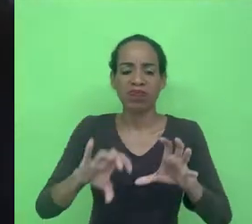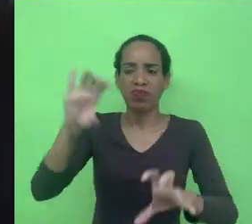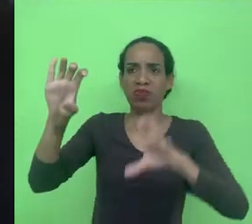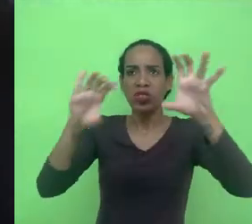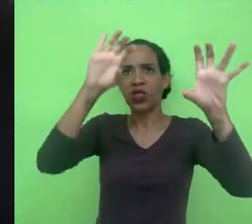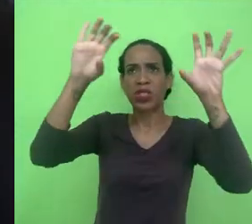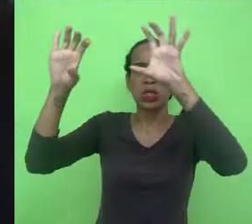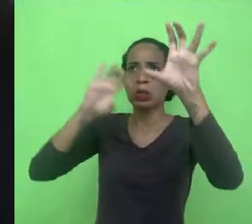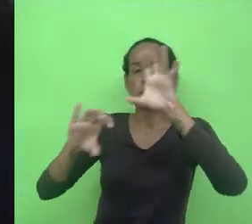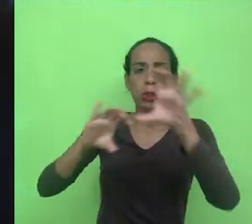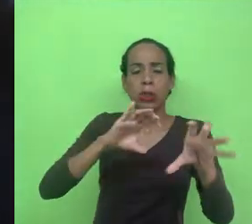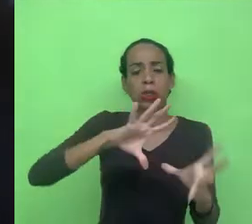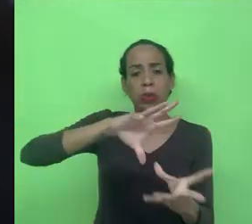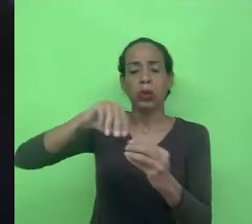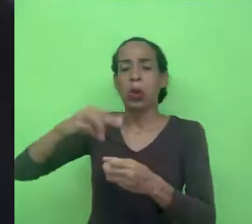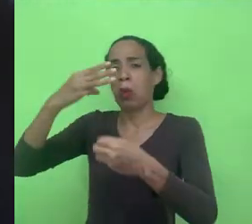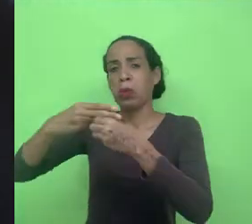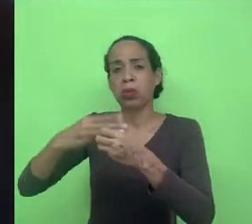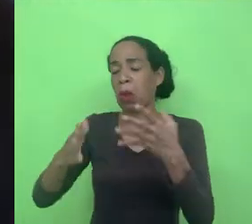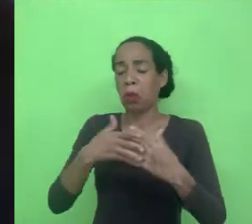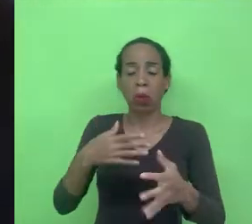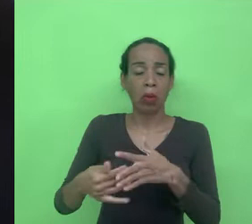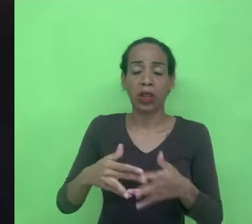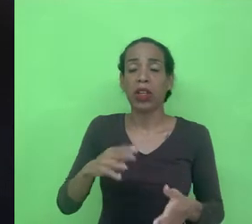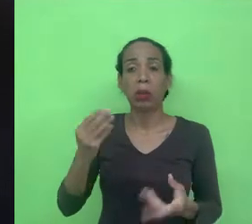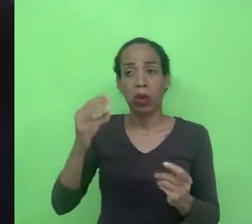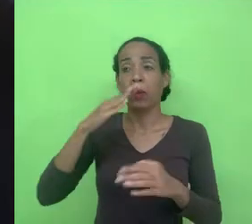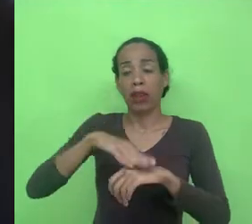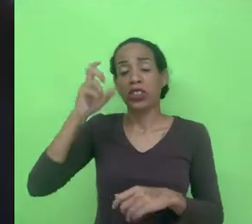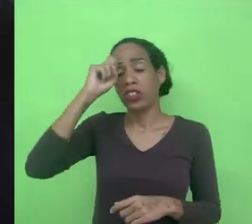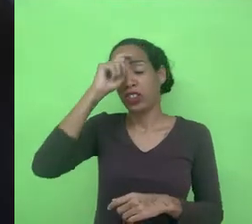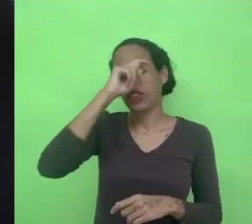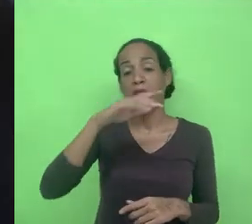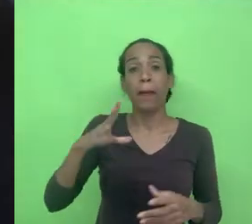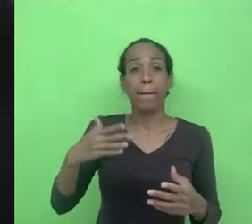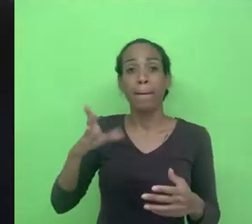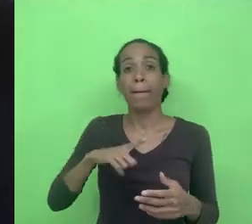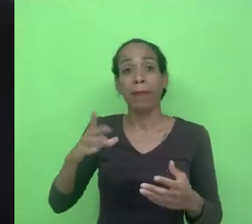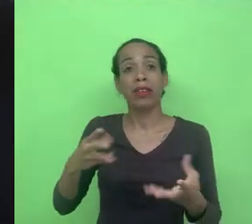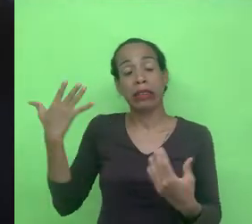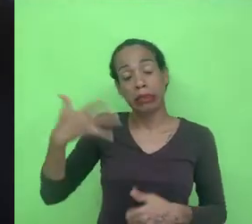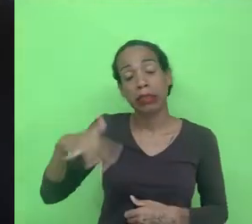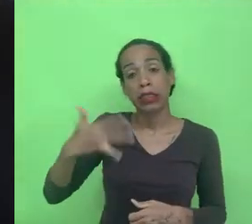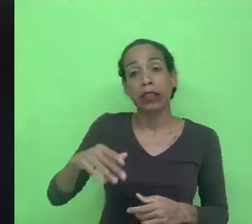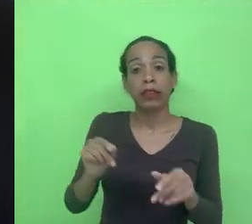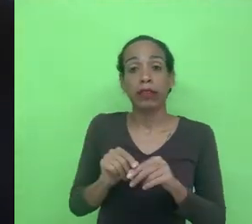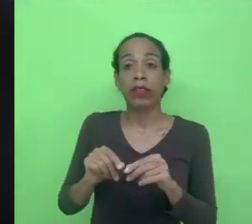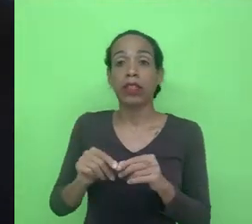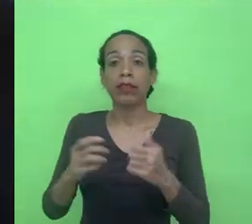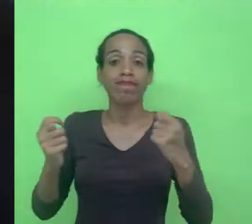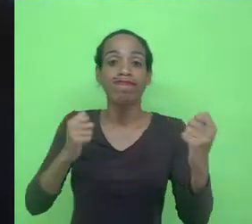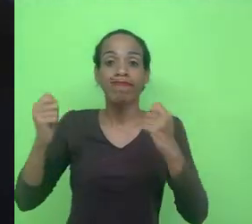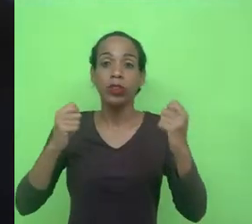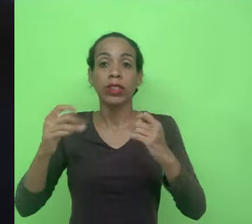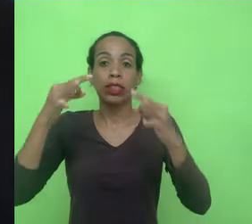ou de nível municipal qualquer que seja é muito mais difícil muito mais custoso quando você vai falar da economia imediata